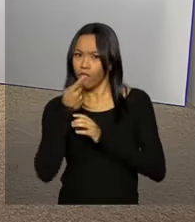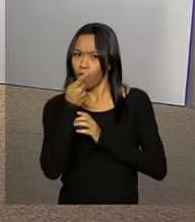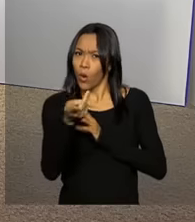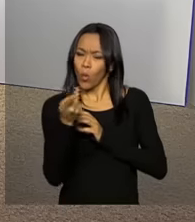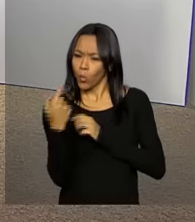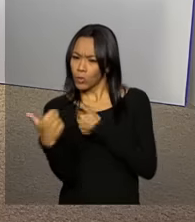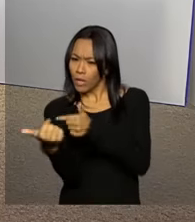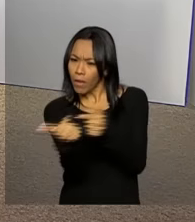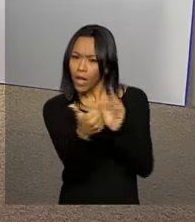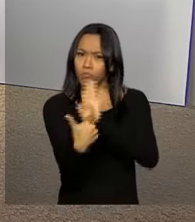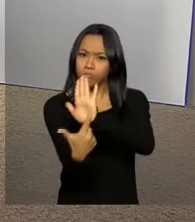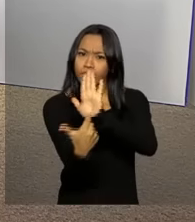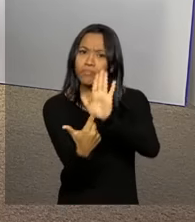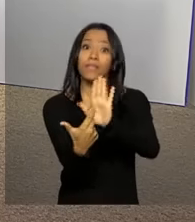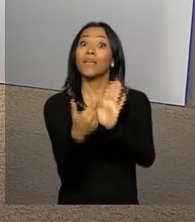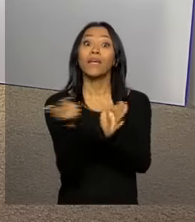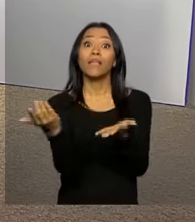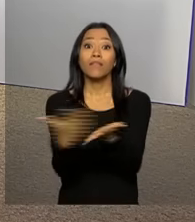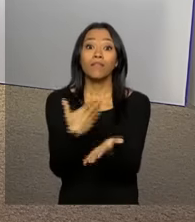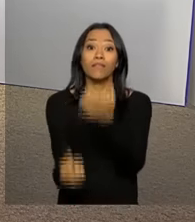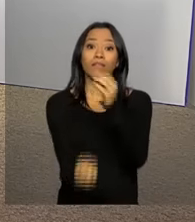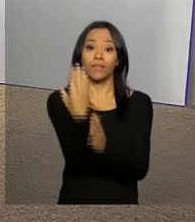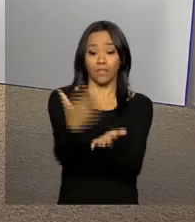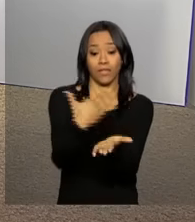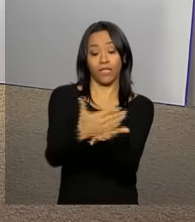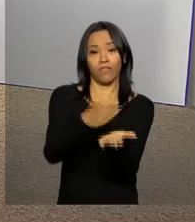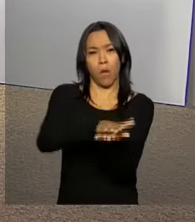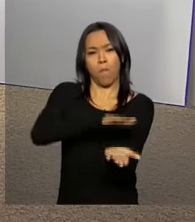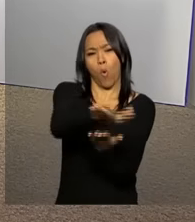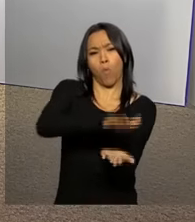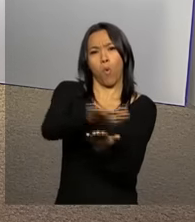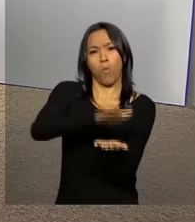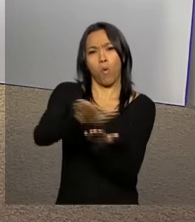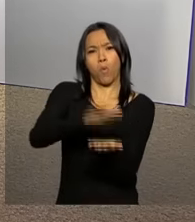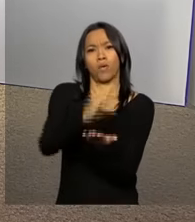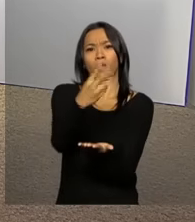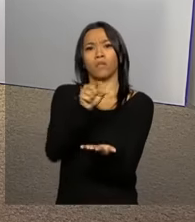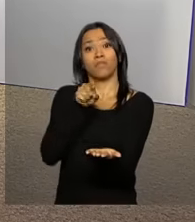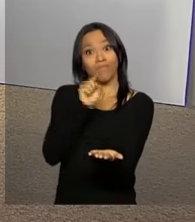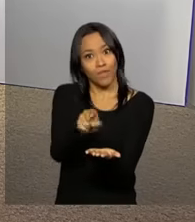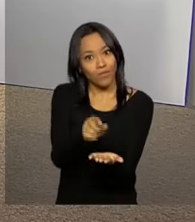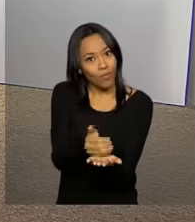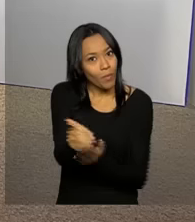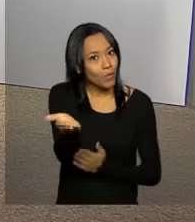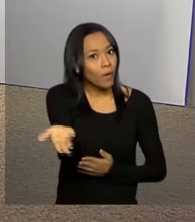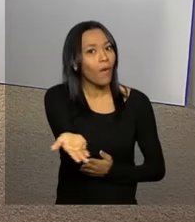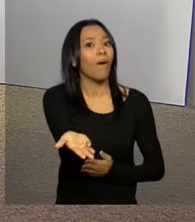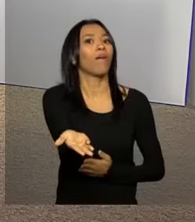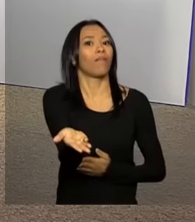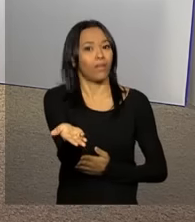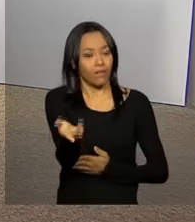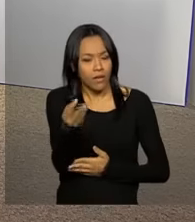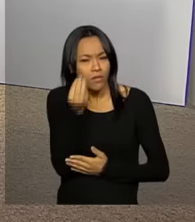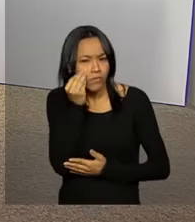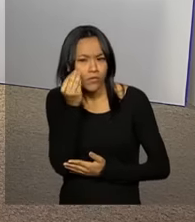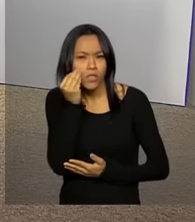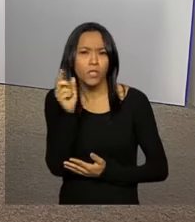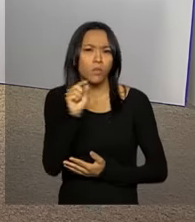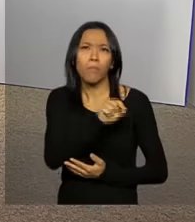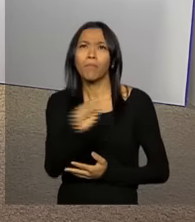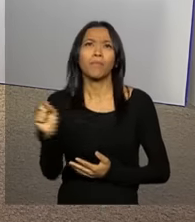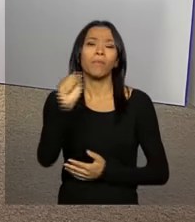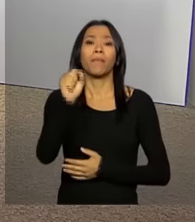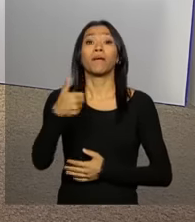profissionais em um livro com tiragem de 3 mil exemplares, tiragem inicial. Ele acompanhou o trabalho em 19